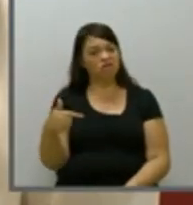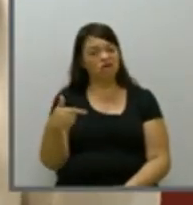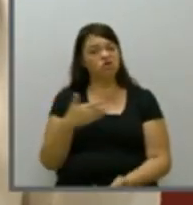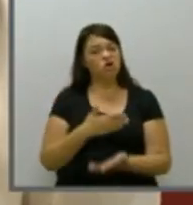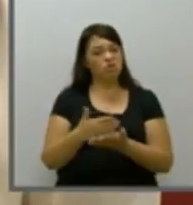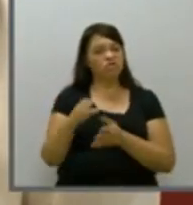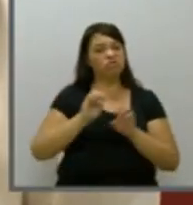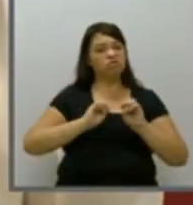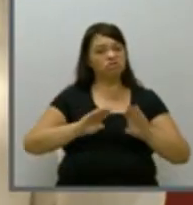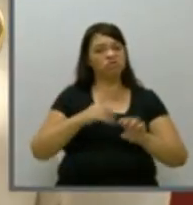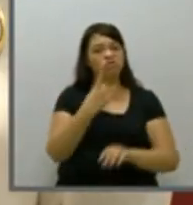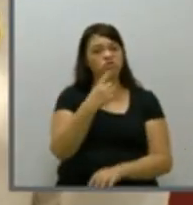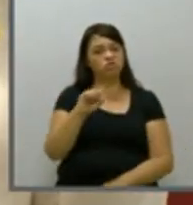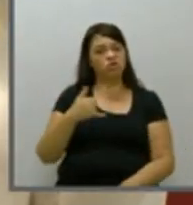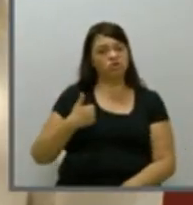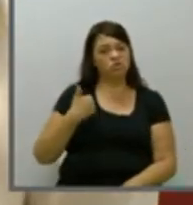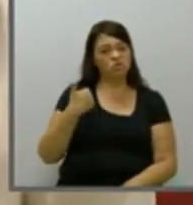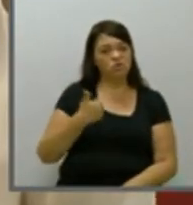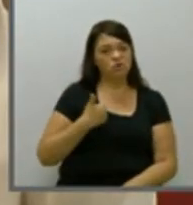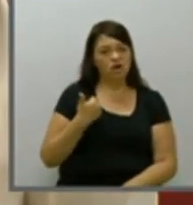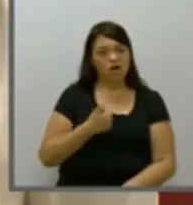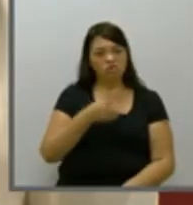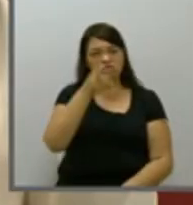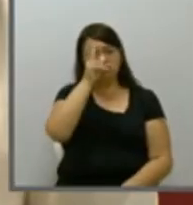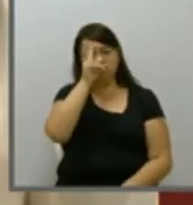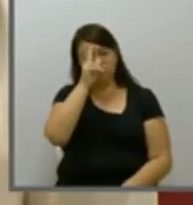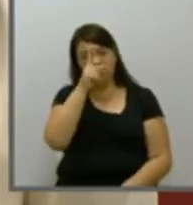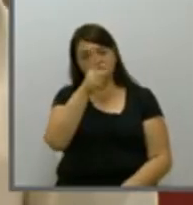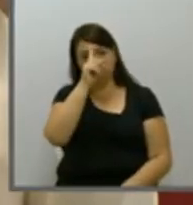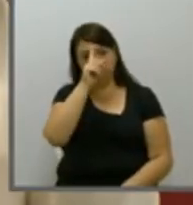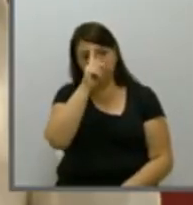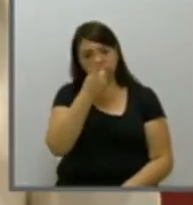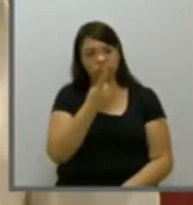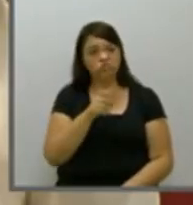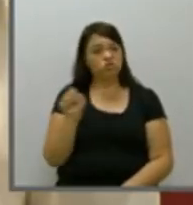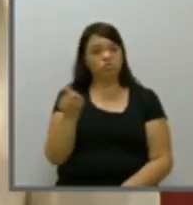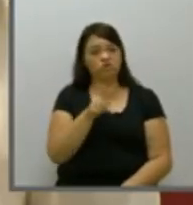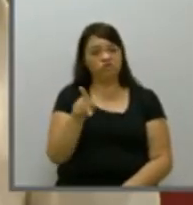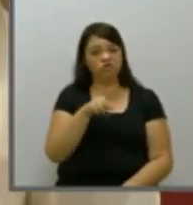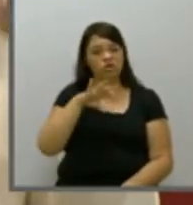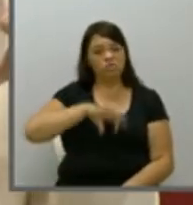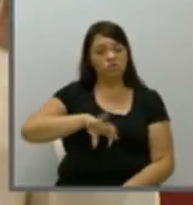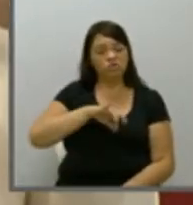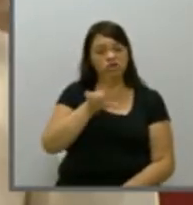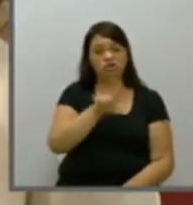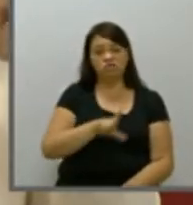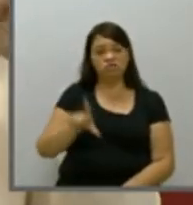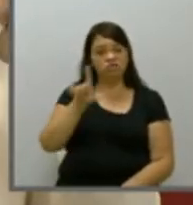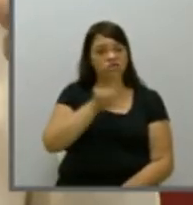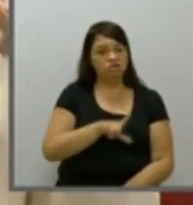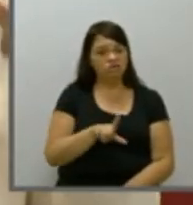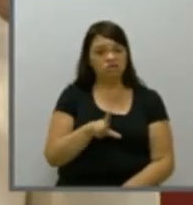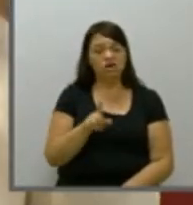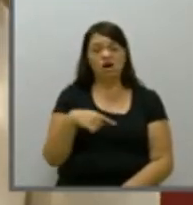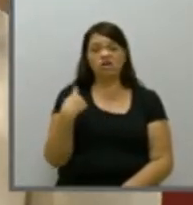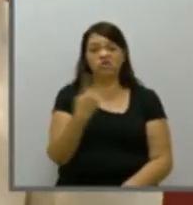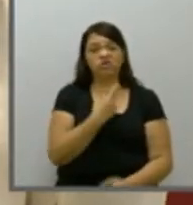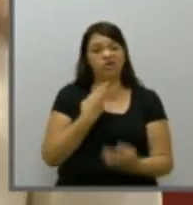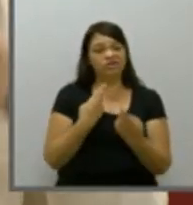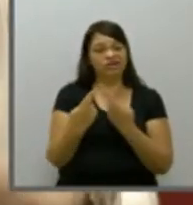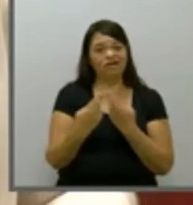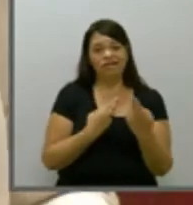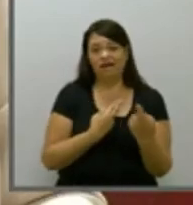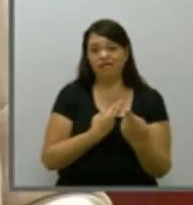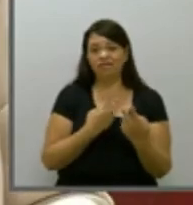aula com 18 anos no ensino médio e ensino fundamental sou professora de português e literatura a nossa relação será uma